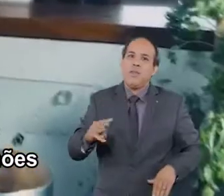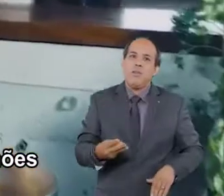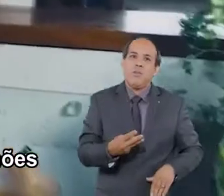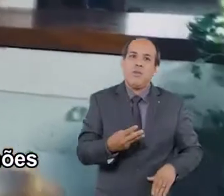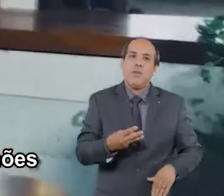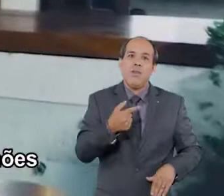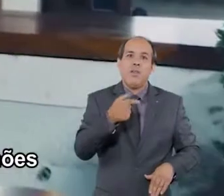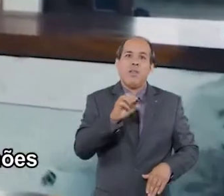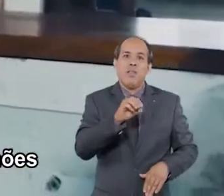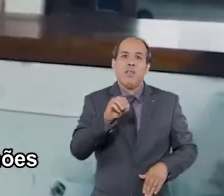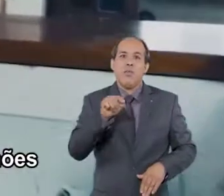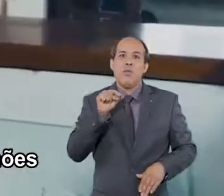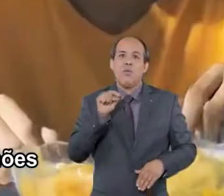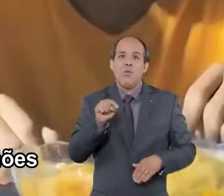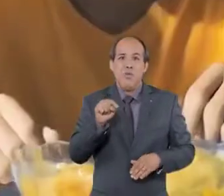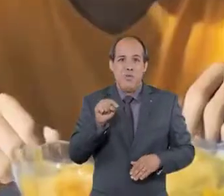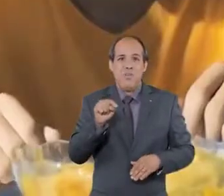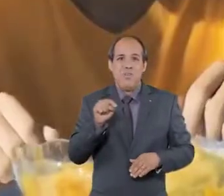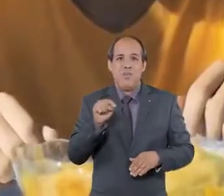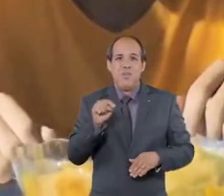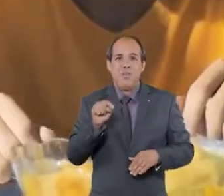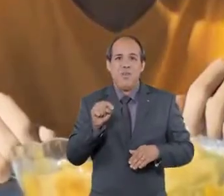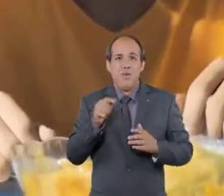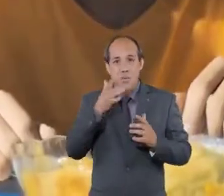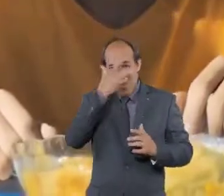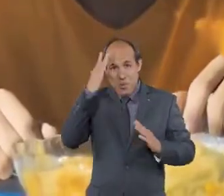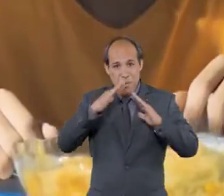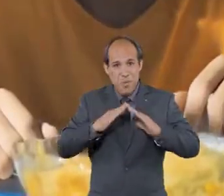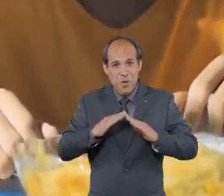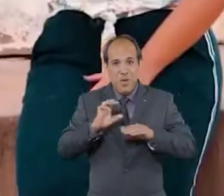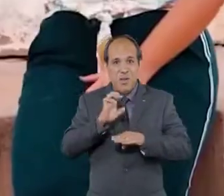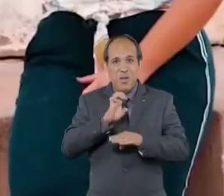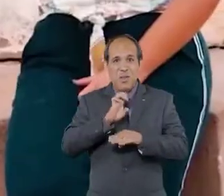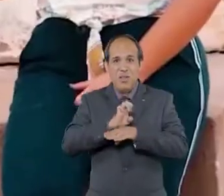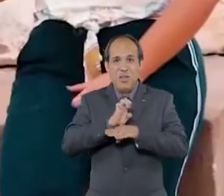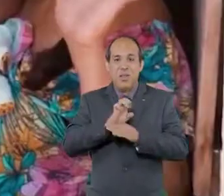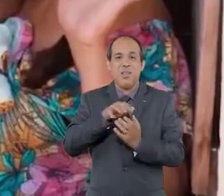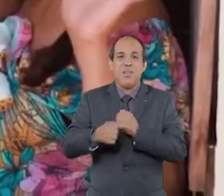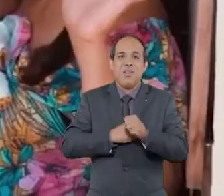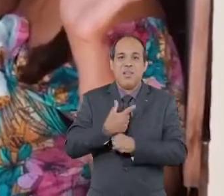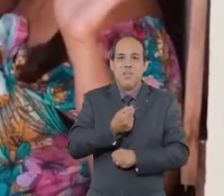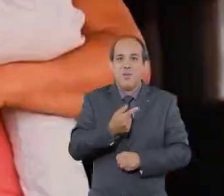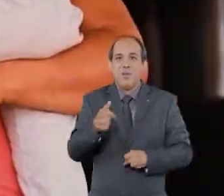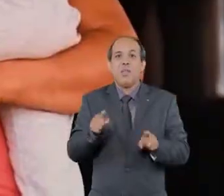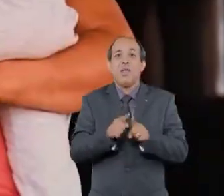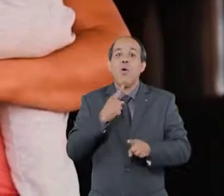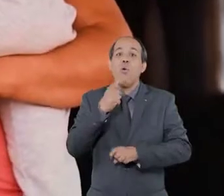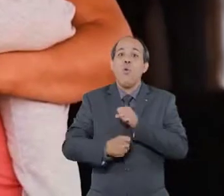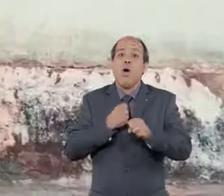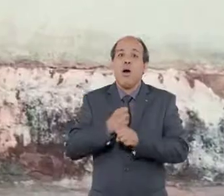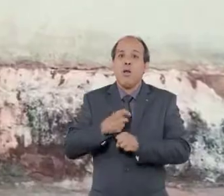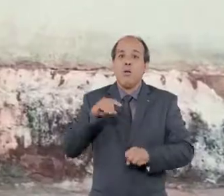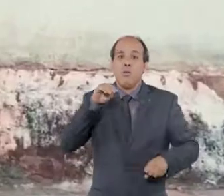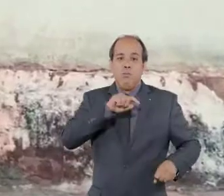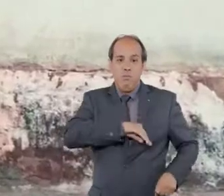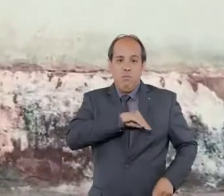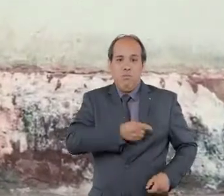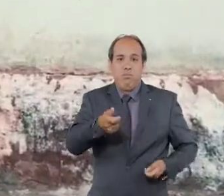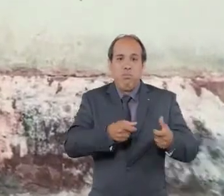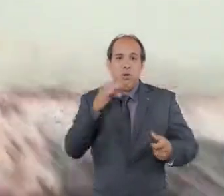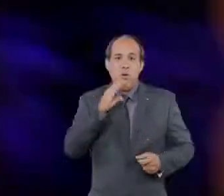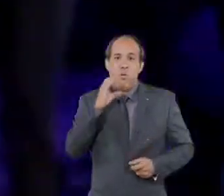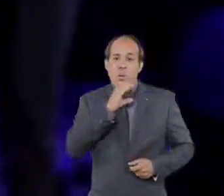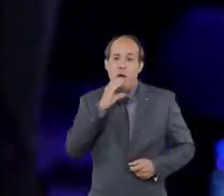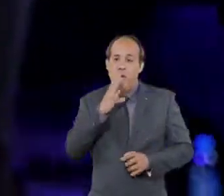de mais de 3,7 milhões de pernambucanos em 2020. Um ano do auxílio emergencial equivale a mais de 10 anos de